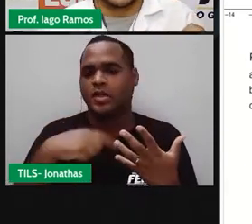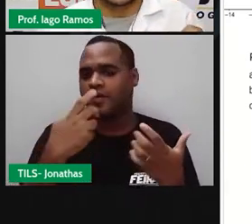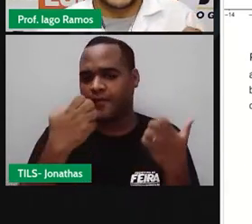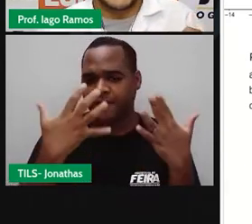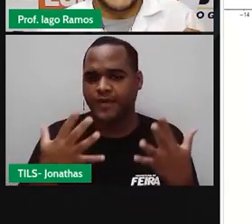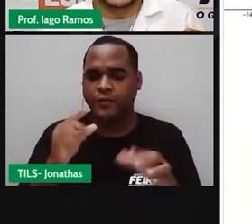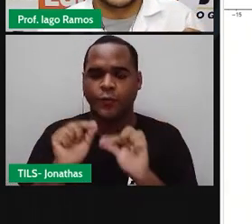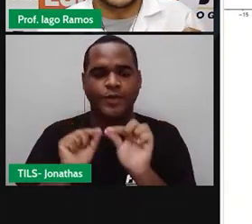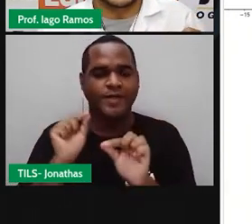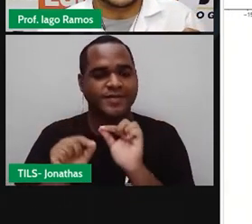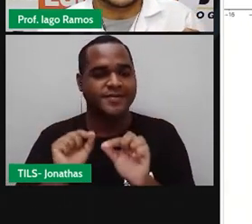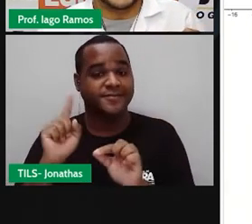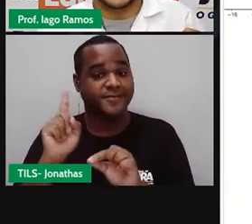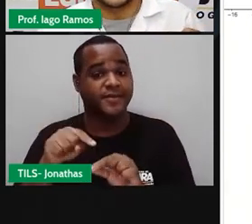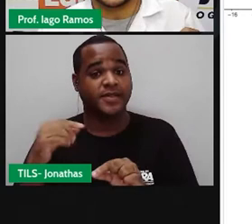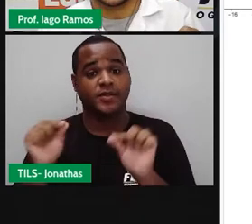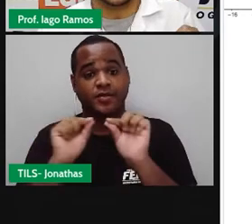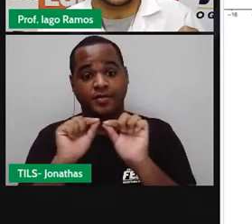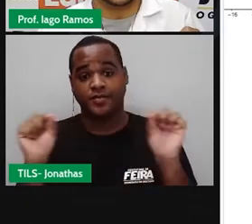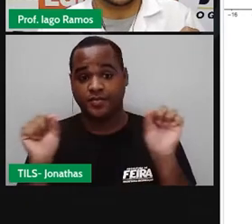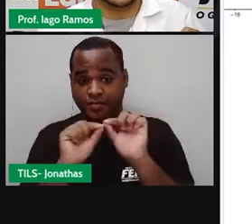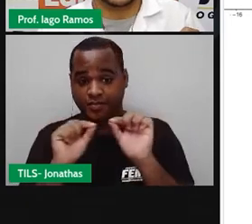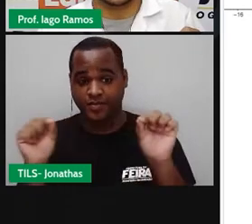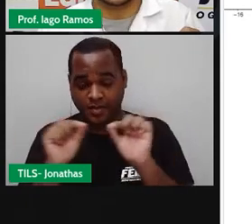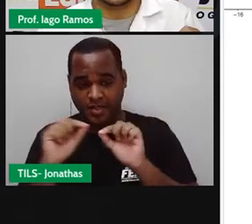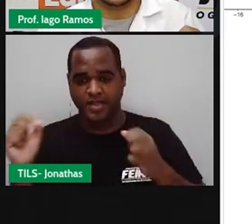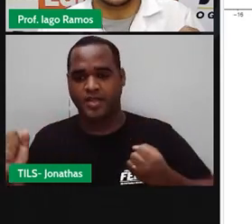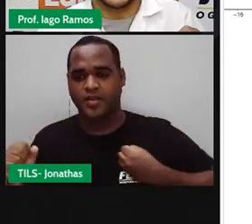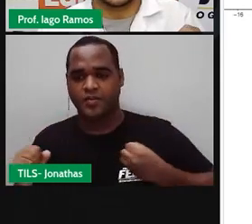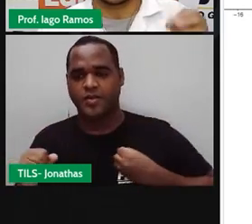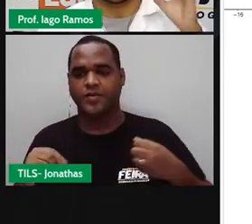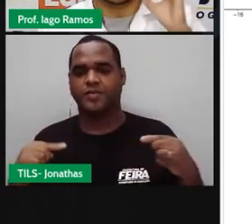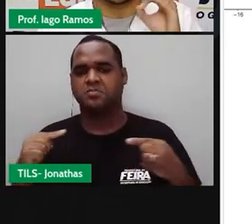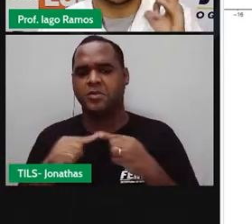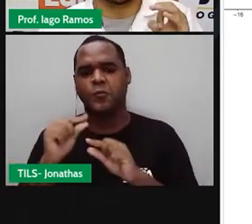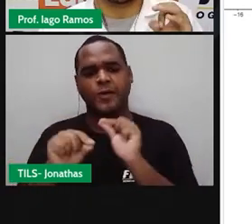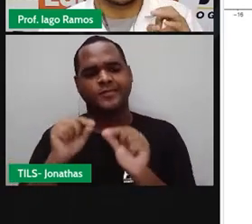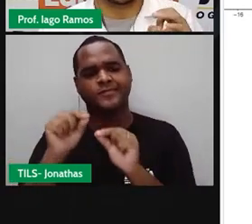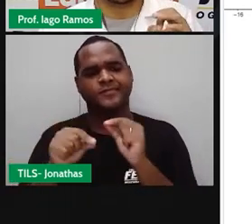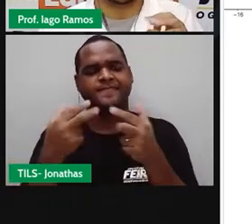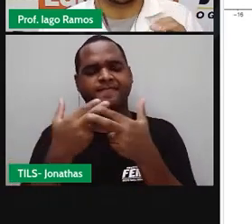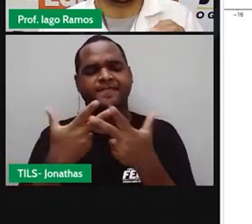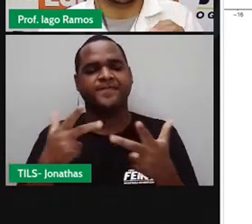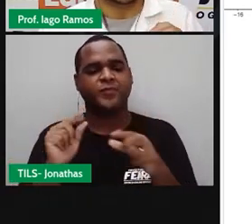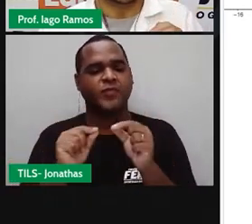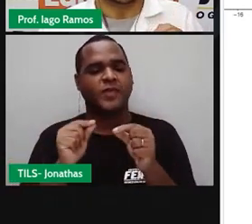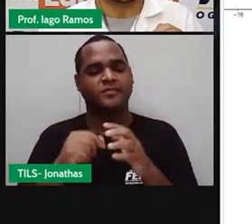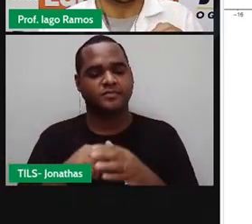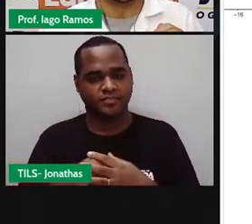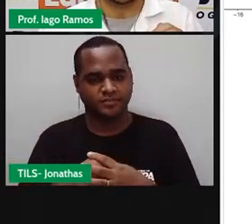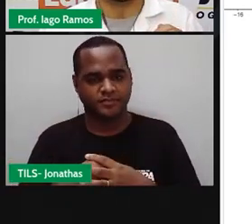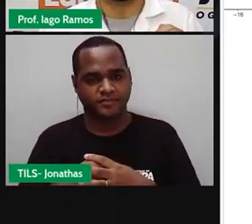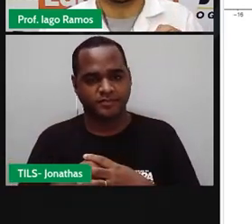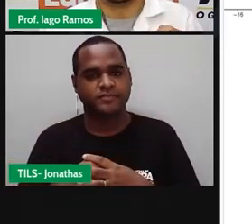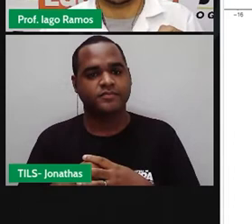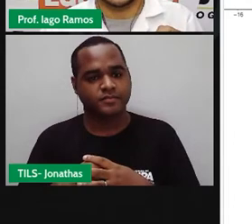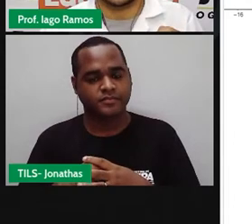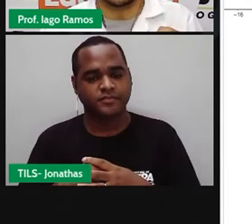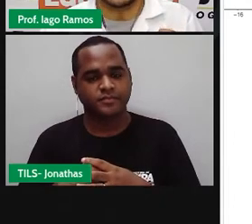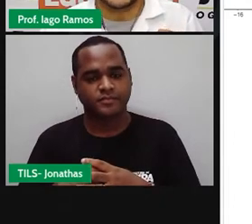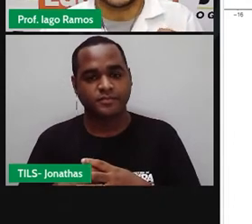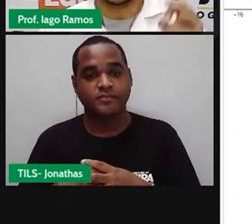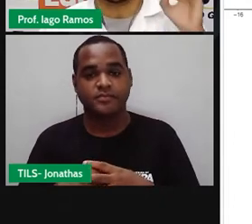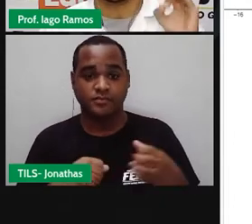essa reta, né? Dos números inteiros, ela é montada assim, ó. Tem o número